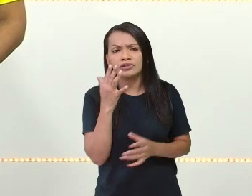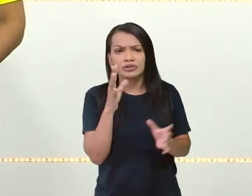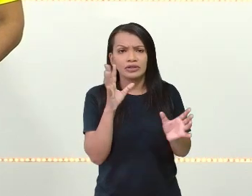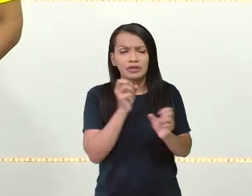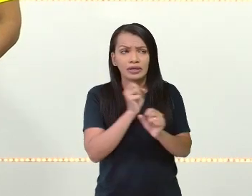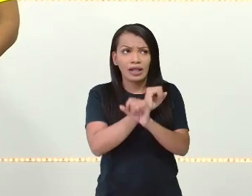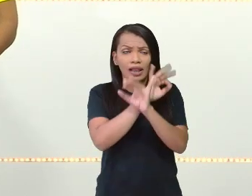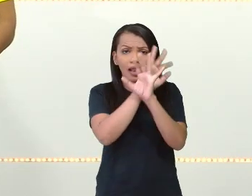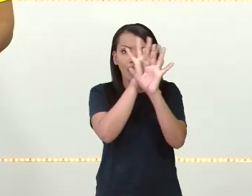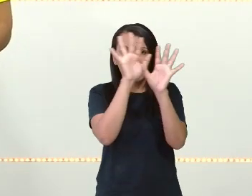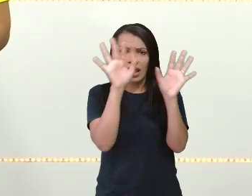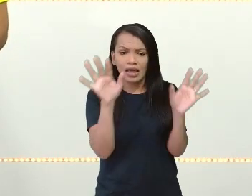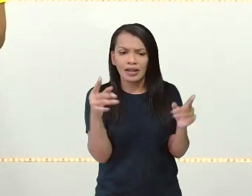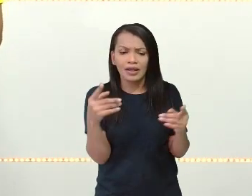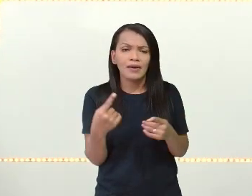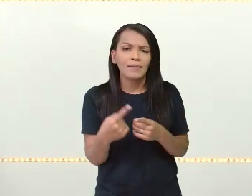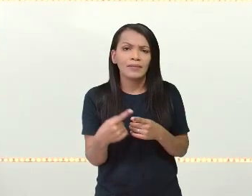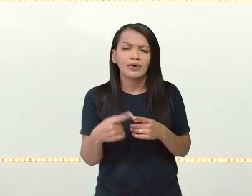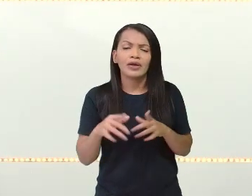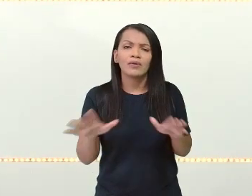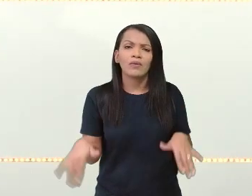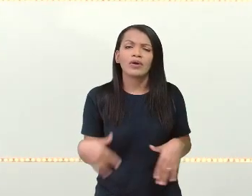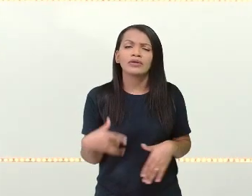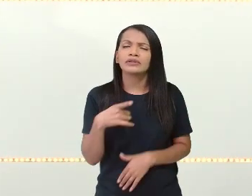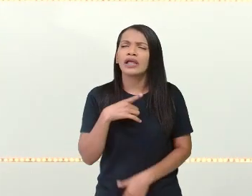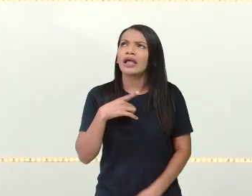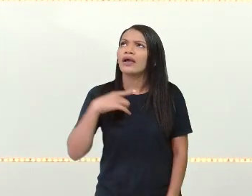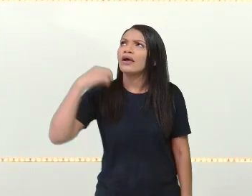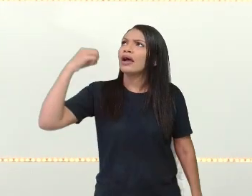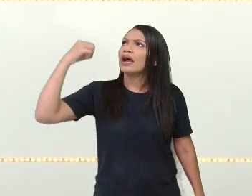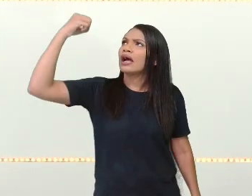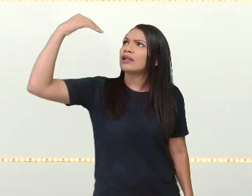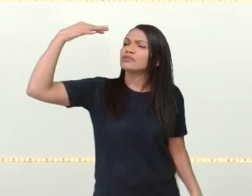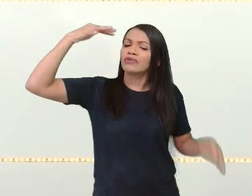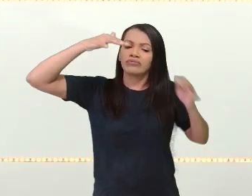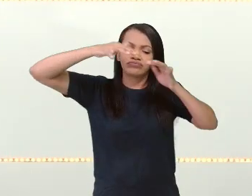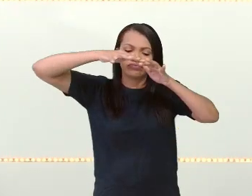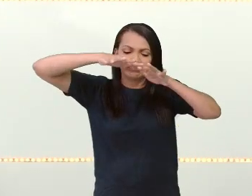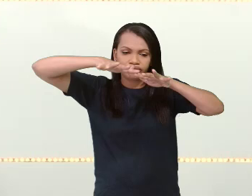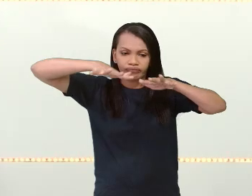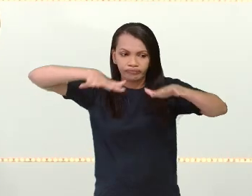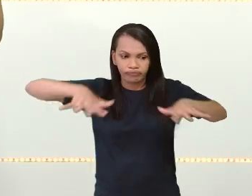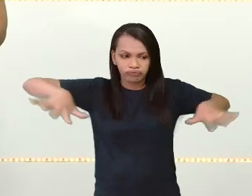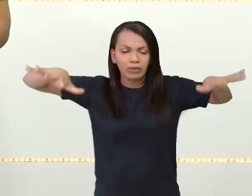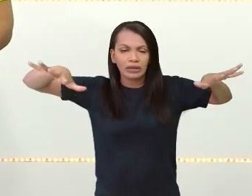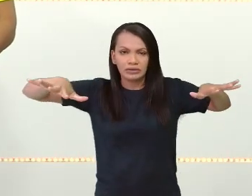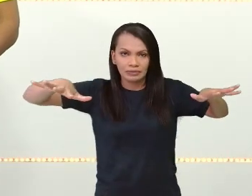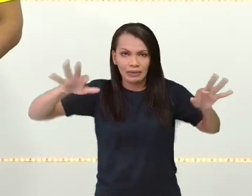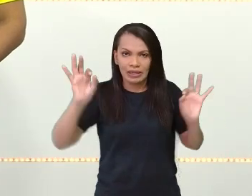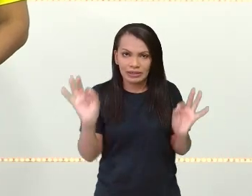energia. Porque aquele espaço não vai sentir tanta necessidade da luz artificial.